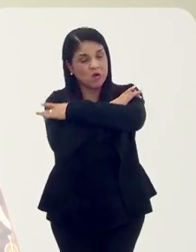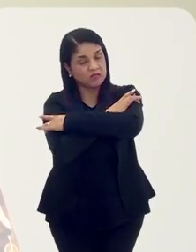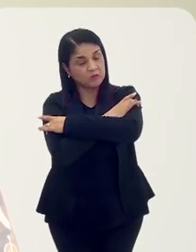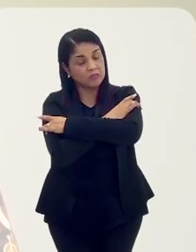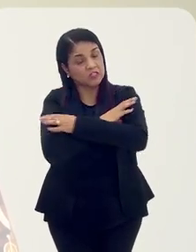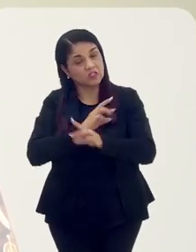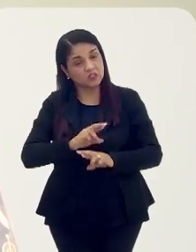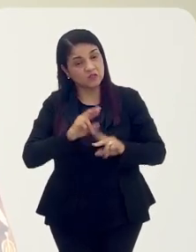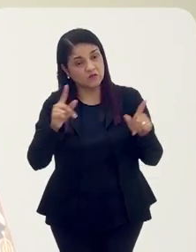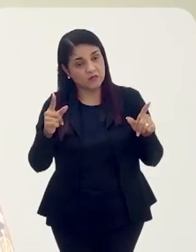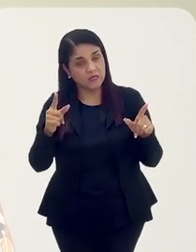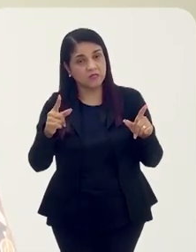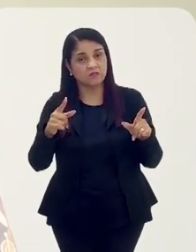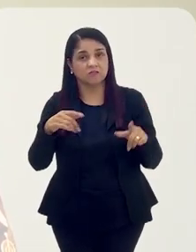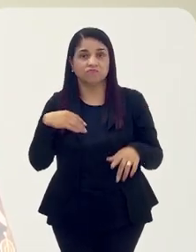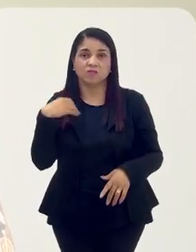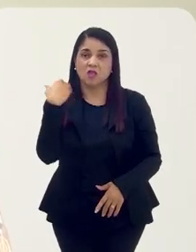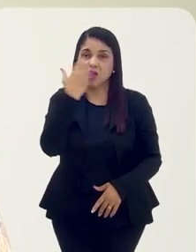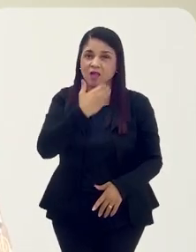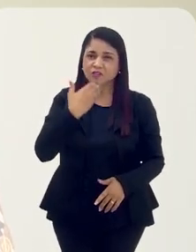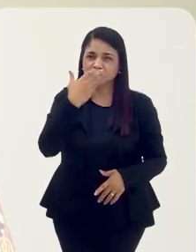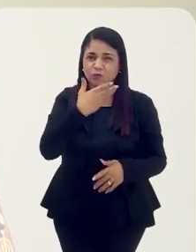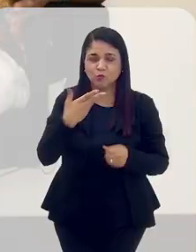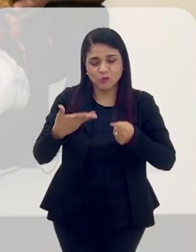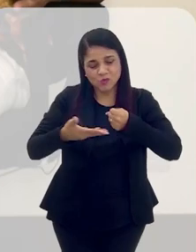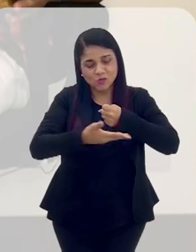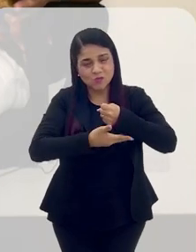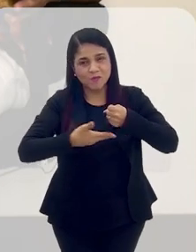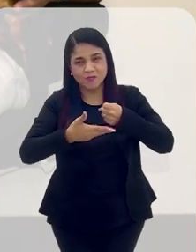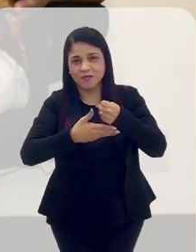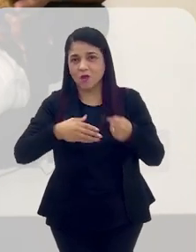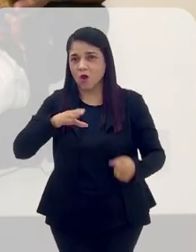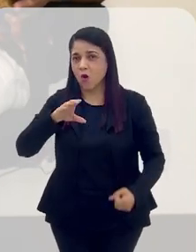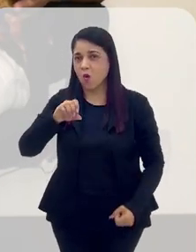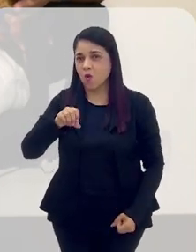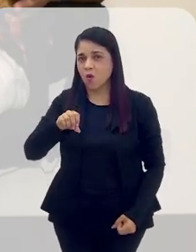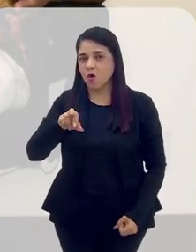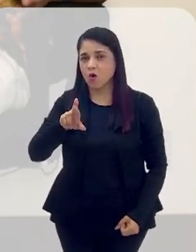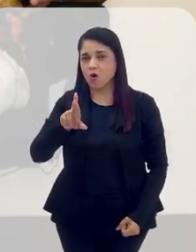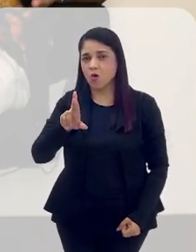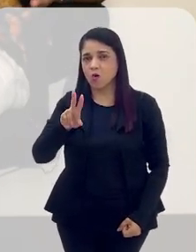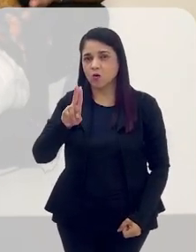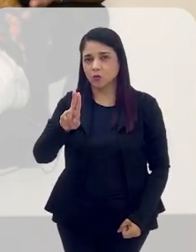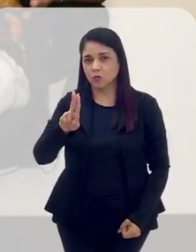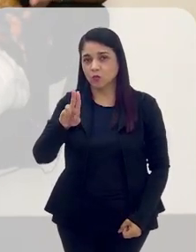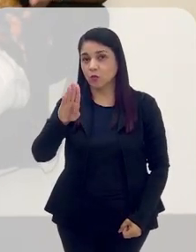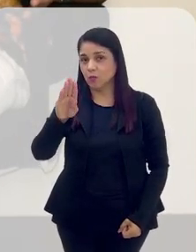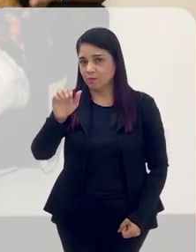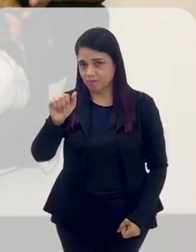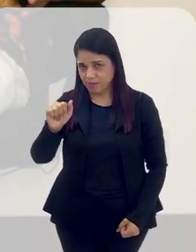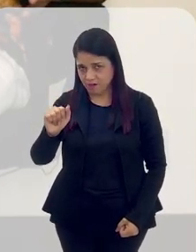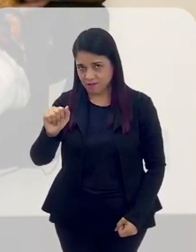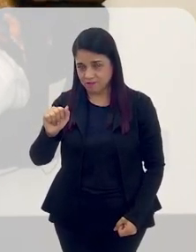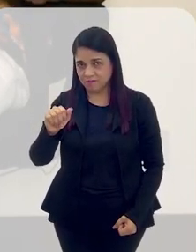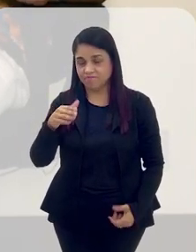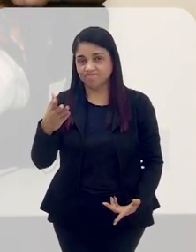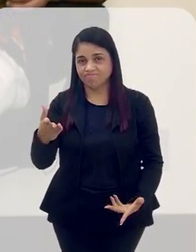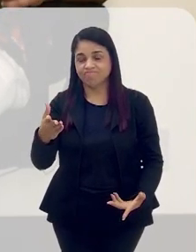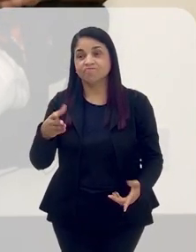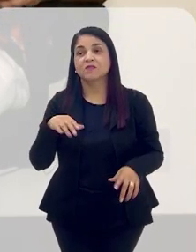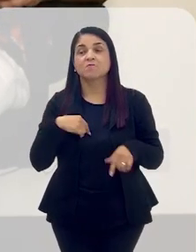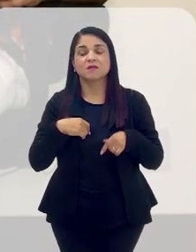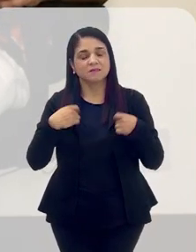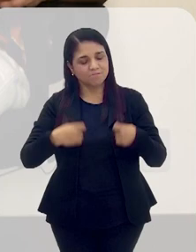nem tanto porque as nossas expressões idiomáticas são mais baseadas no Yorubá. E permite que eles cantem como eles gostariam.